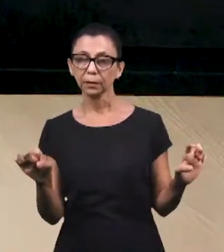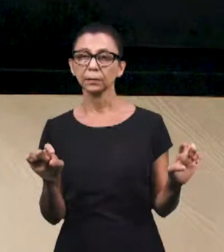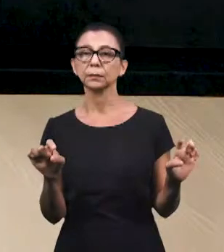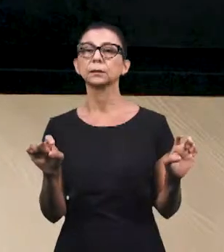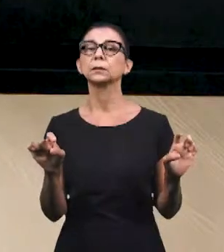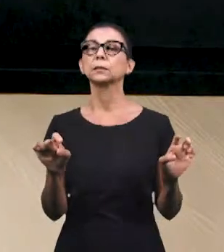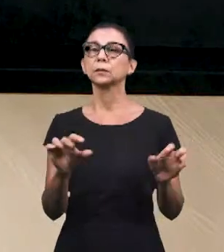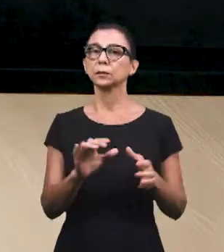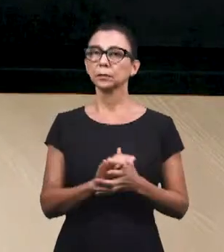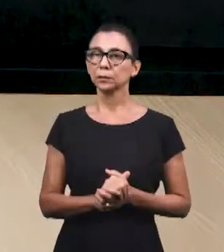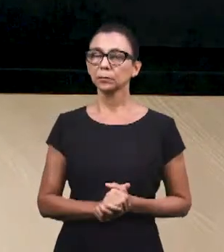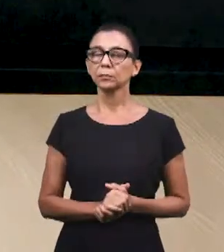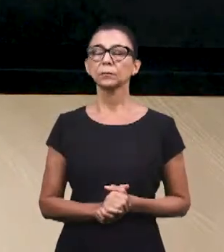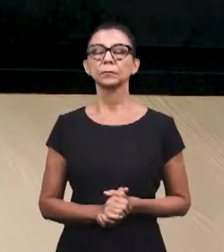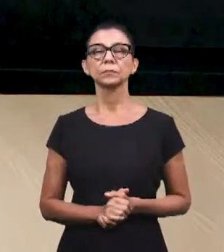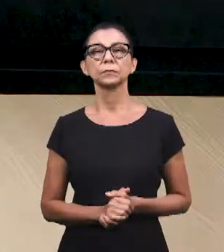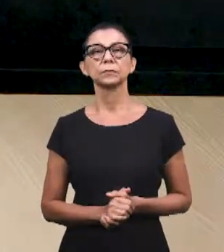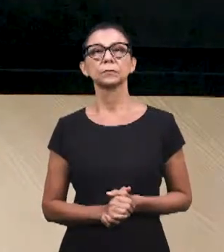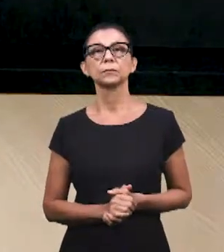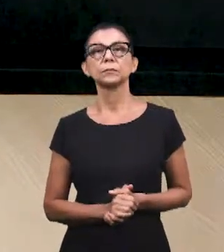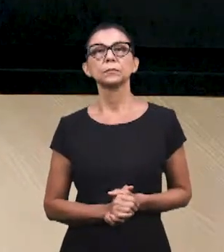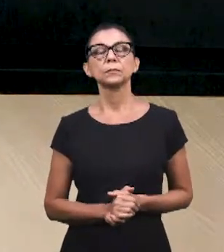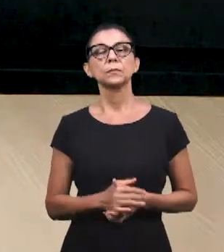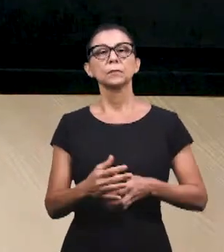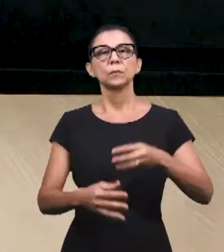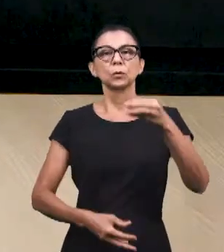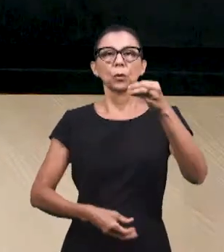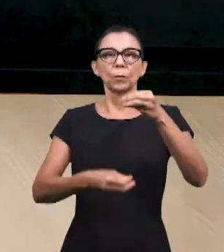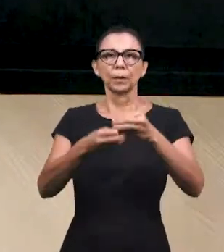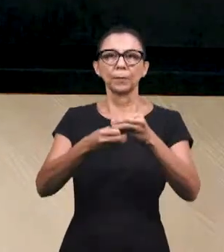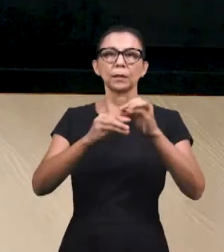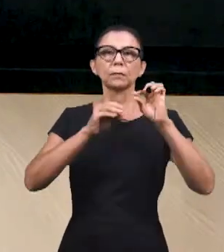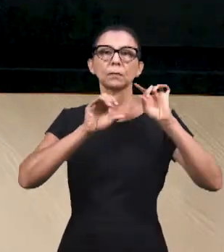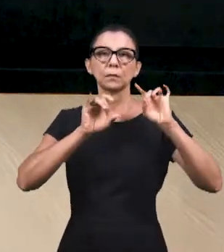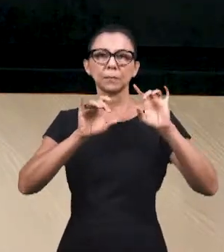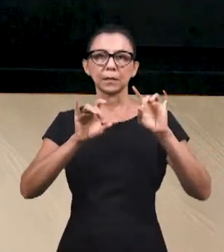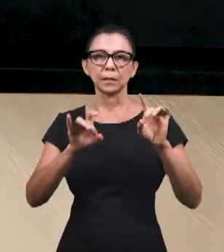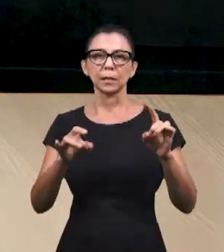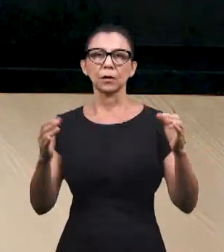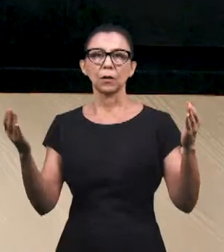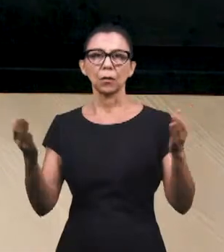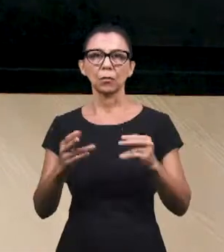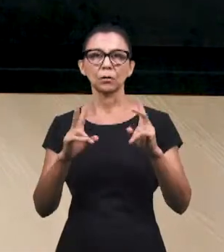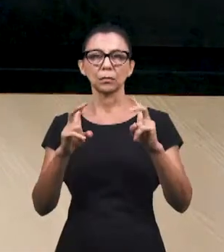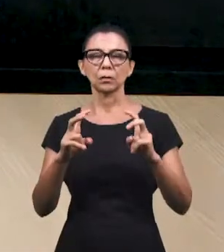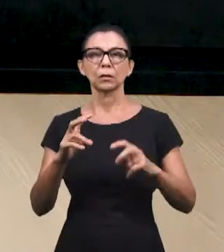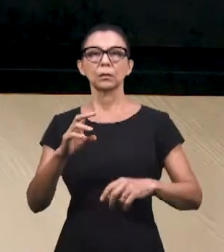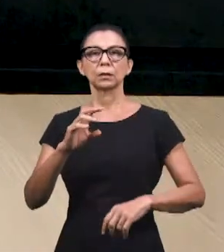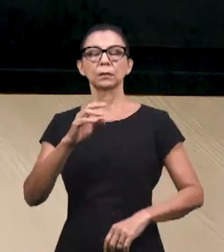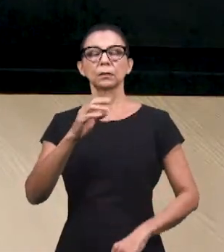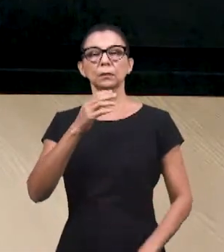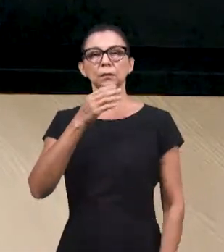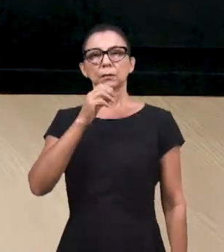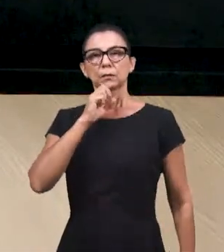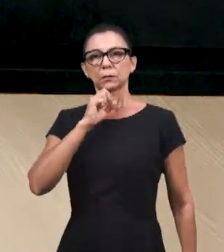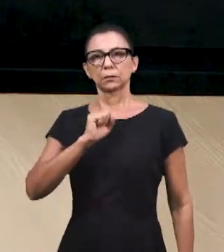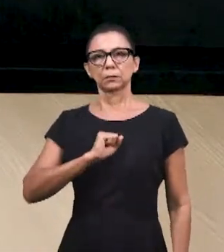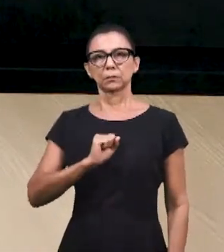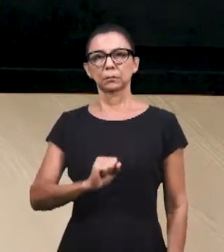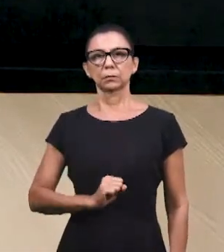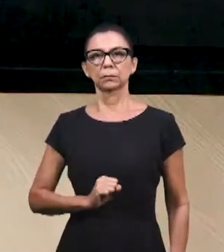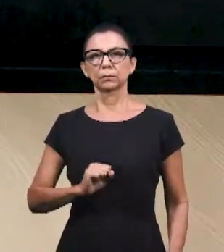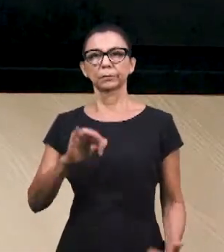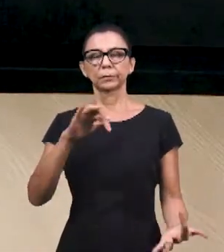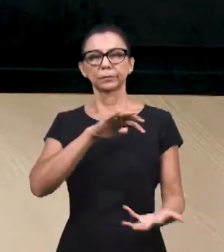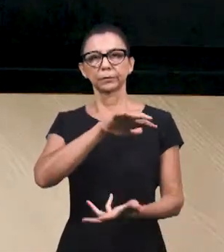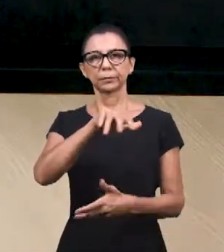complemento todo especial ao nosso assunto de hoje, o sacerdócio universal do crente, respondendo a pergunta que